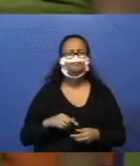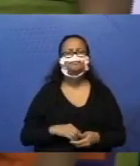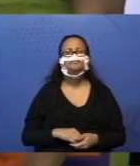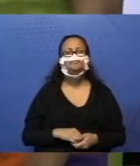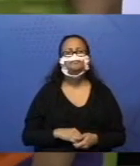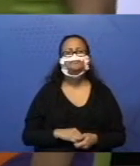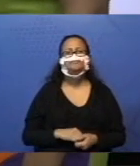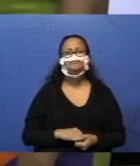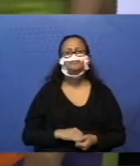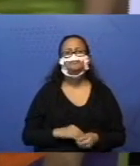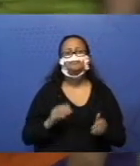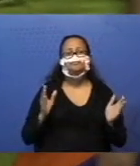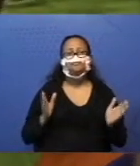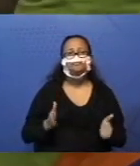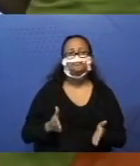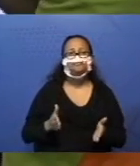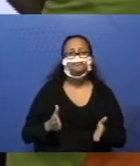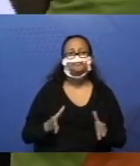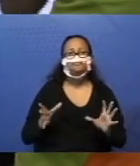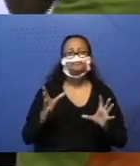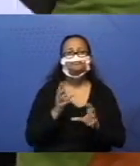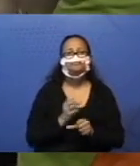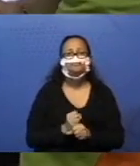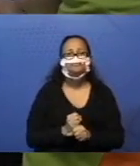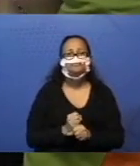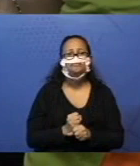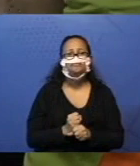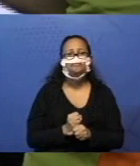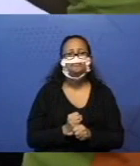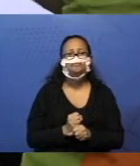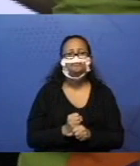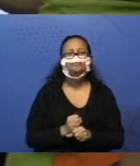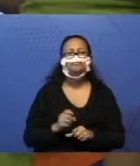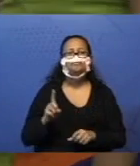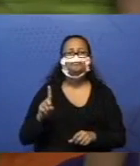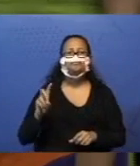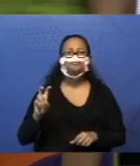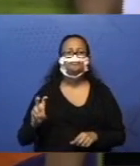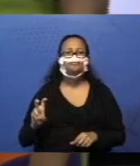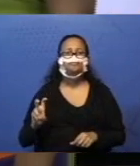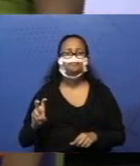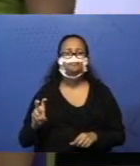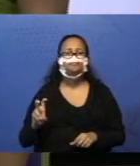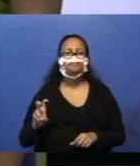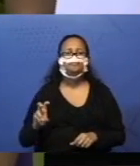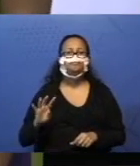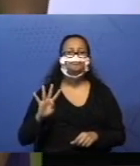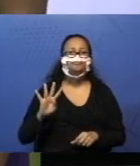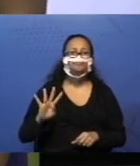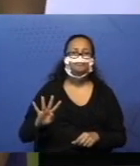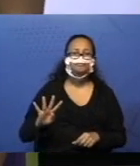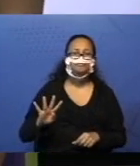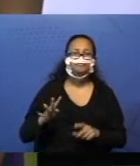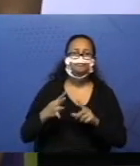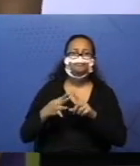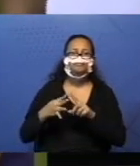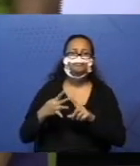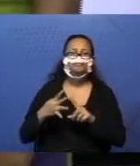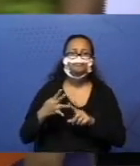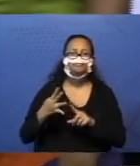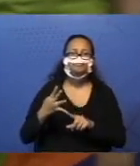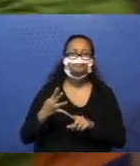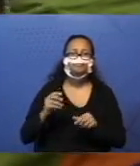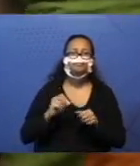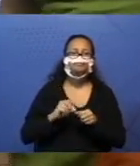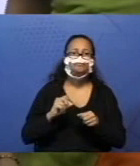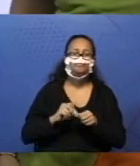Letra B. Agora a minha adição tem que dar quinze. Quatro maneiras de fazer